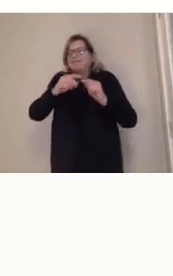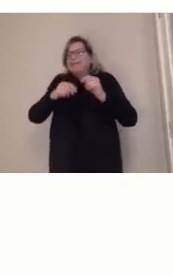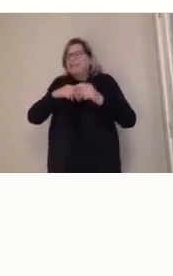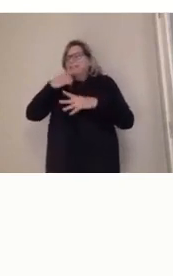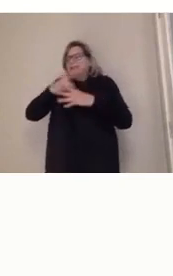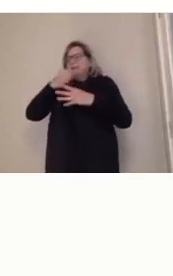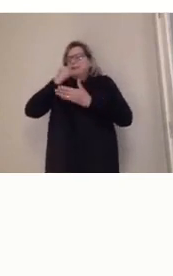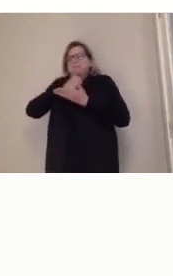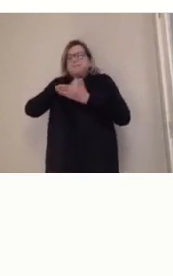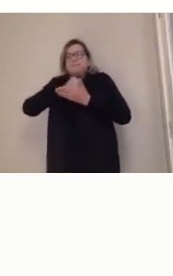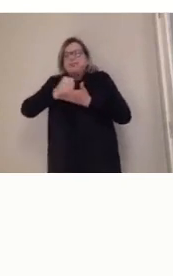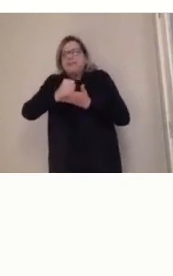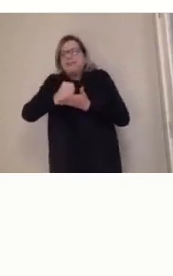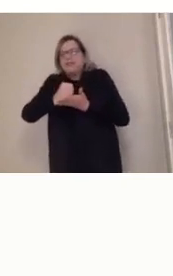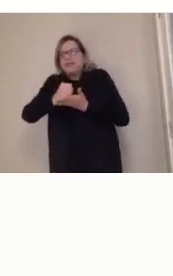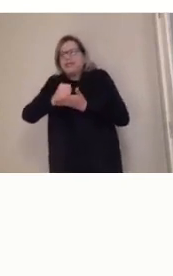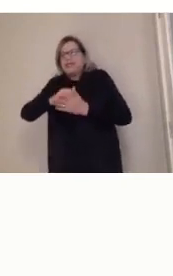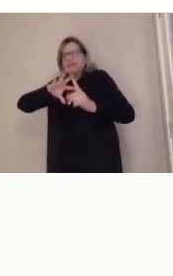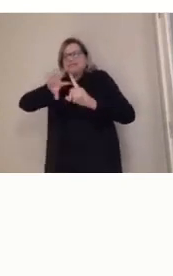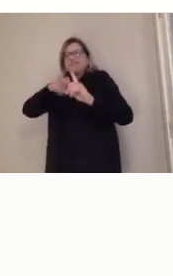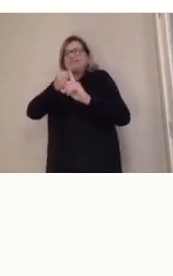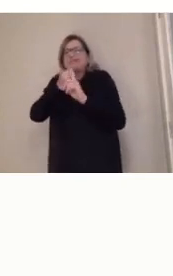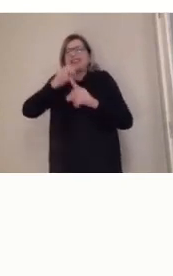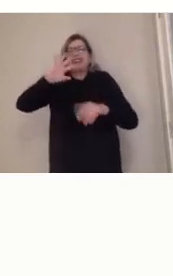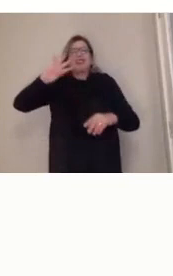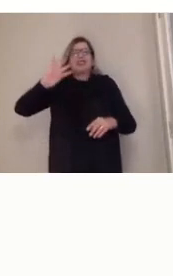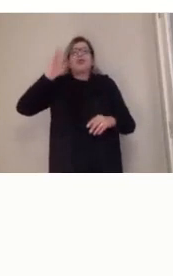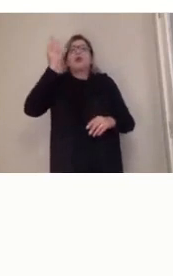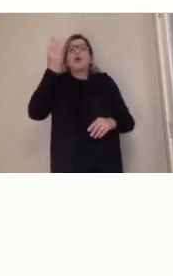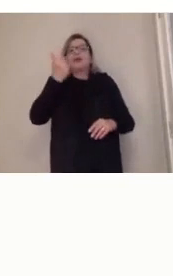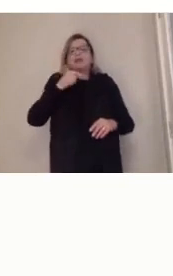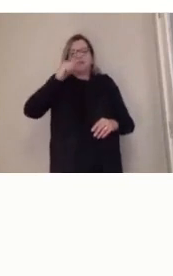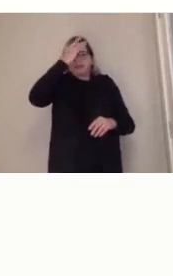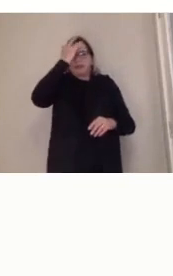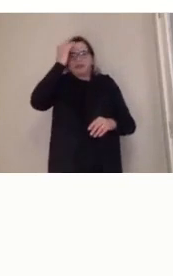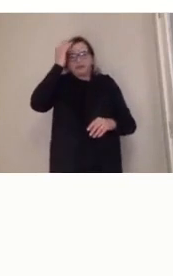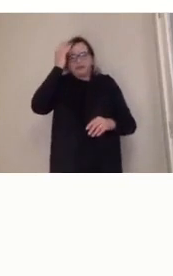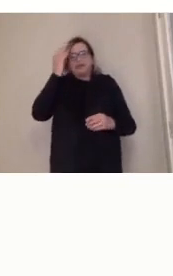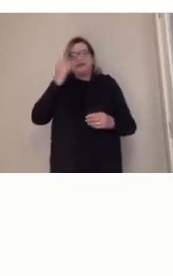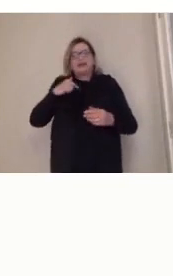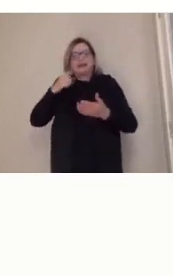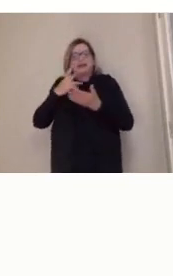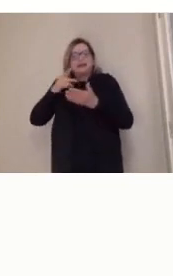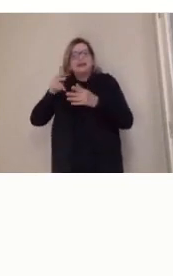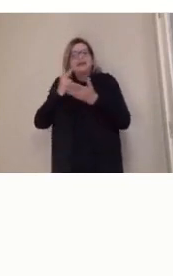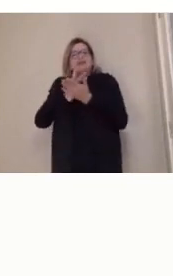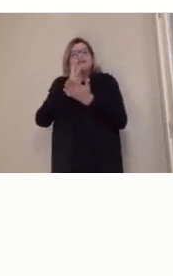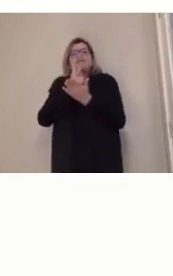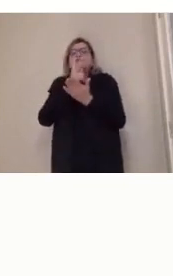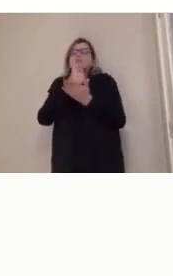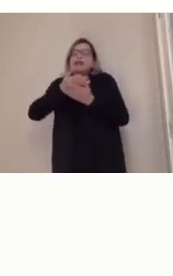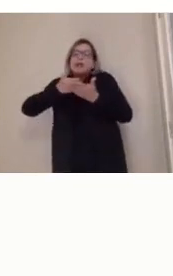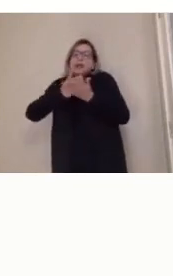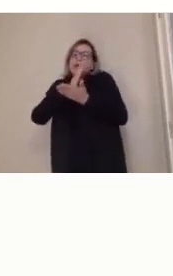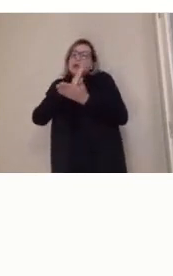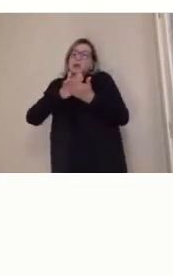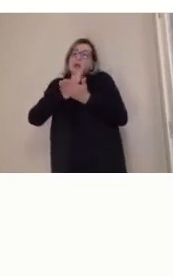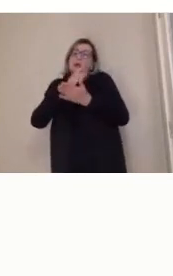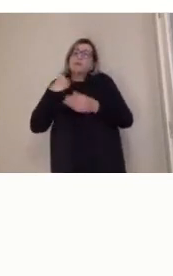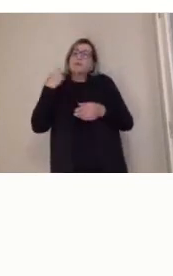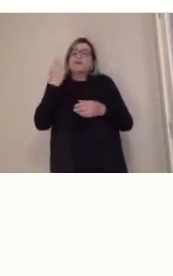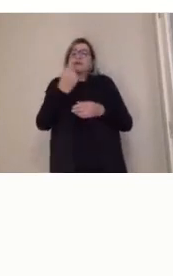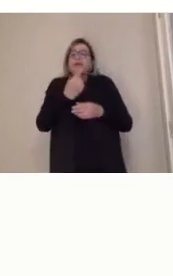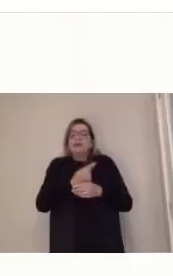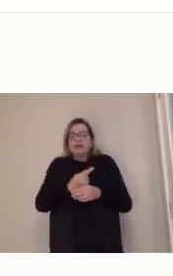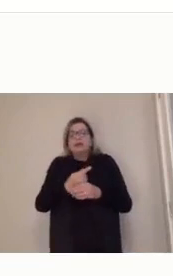aí uma série de coisas, assim, que nos incomoda também, fruto também desse processo que a gente vive aí, de globalização e do